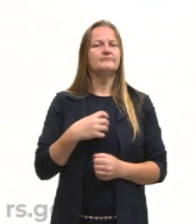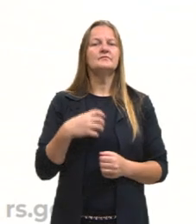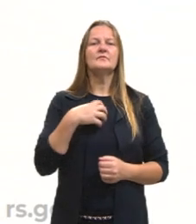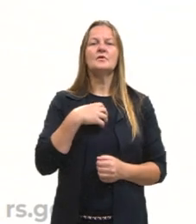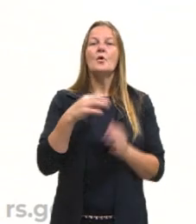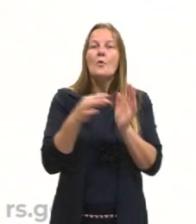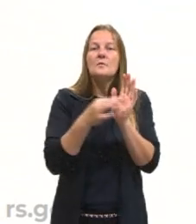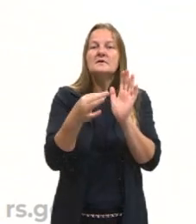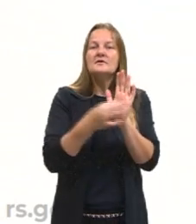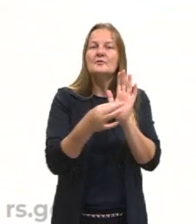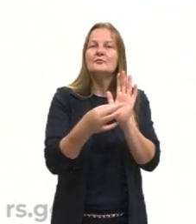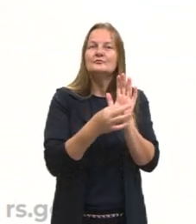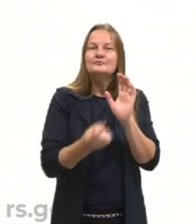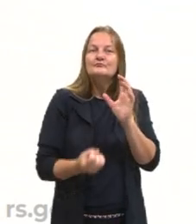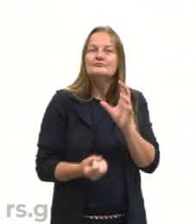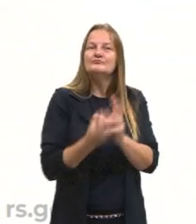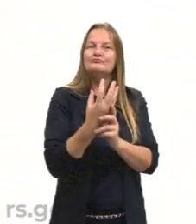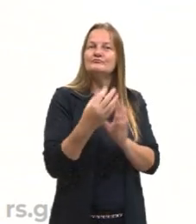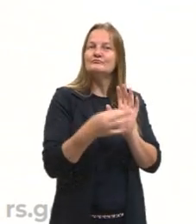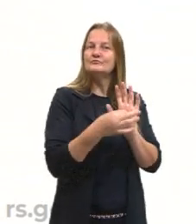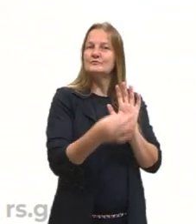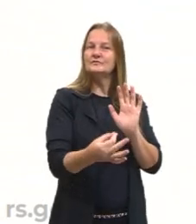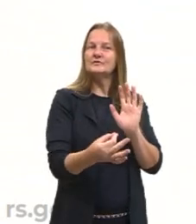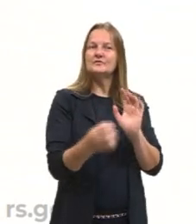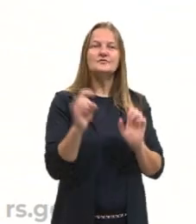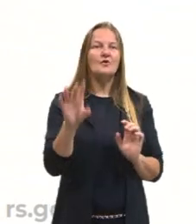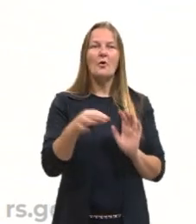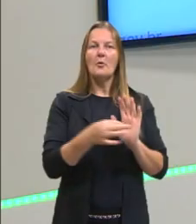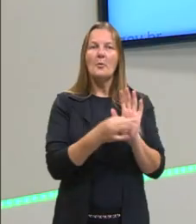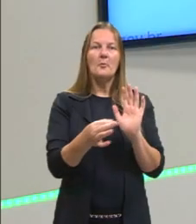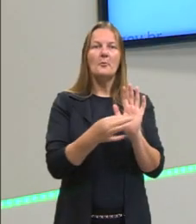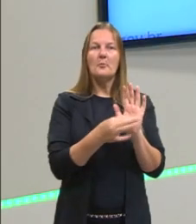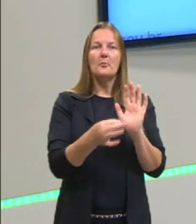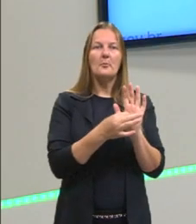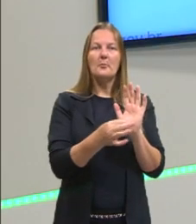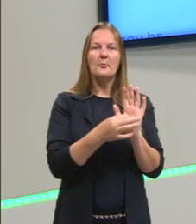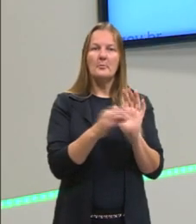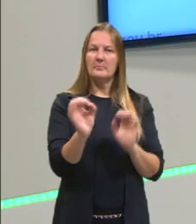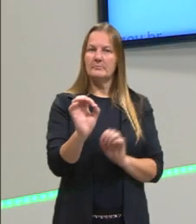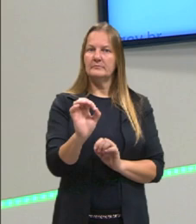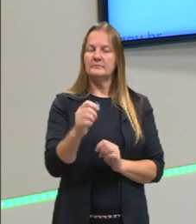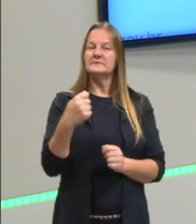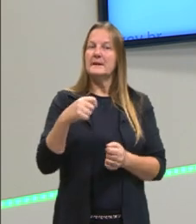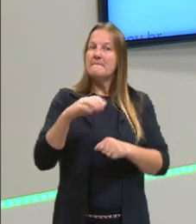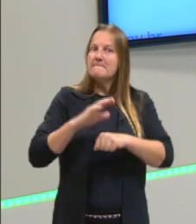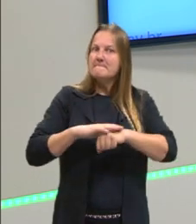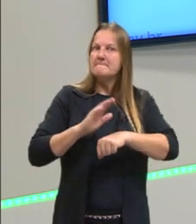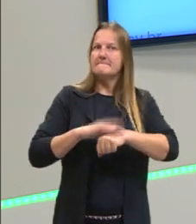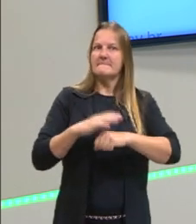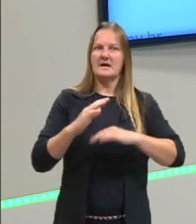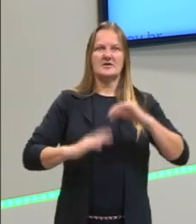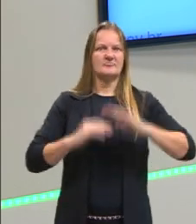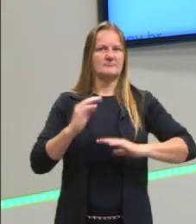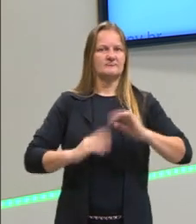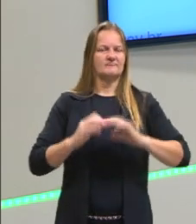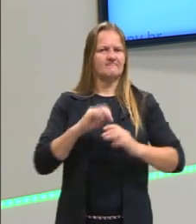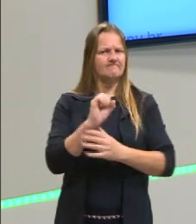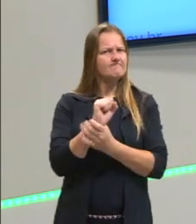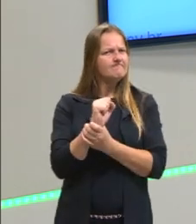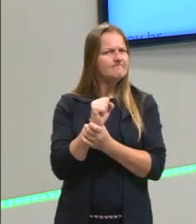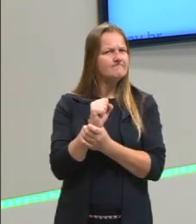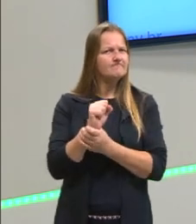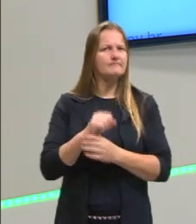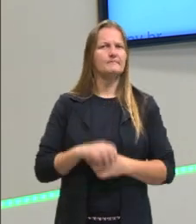opiniões, mas opiniões não resolvem os nossos problemas. Nós precisamos de algo mais concreto, algo mais seguro,